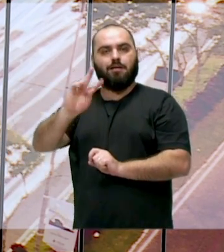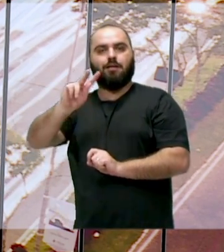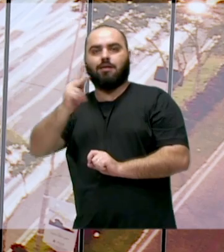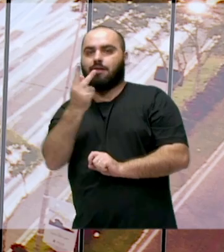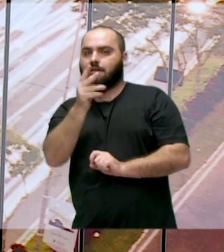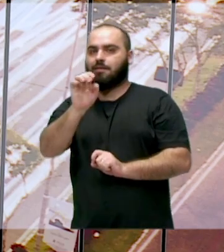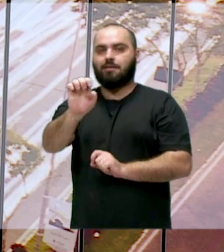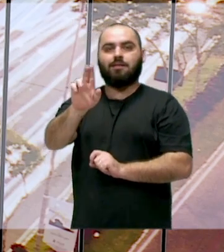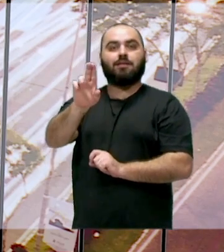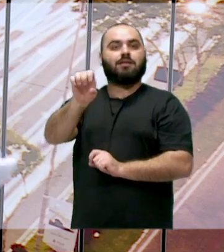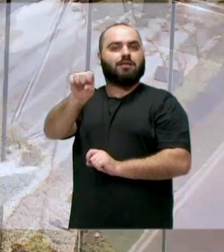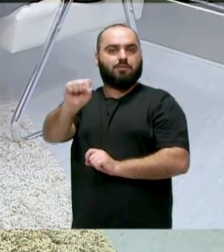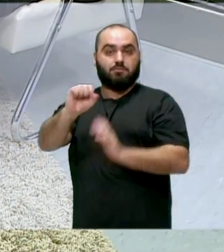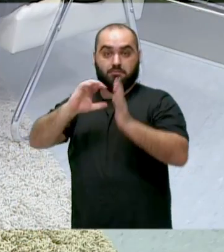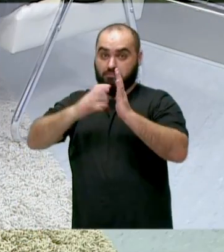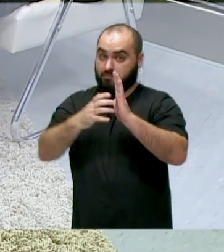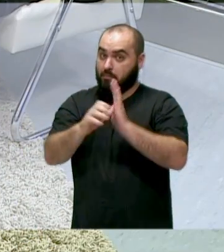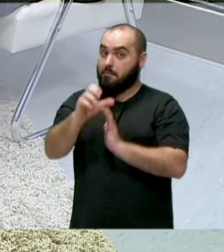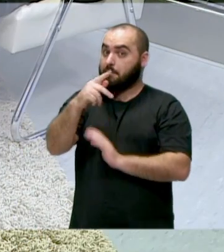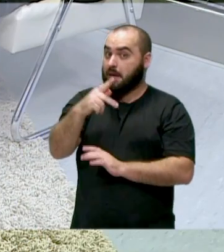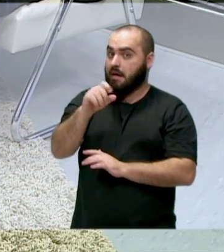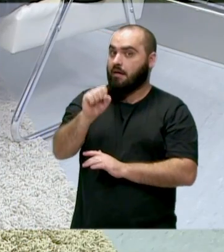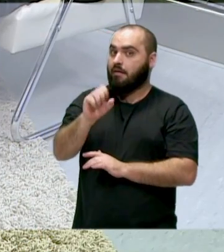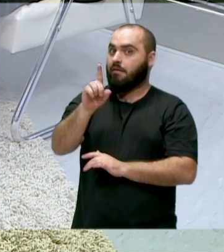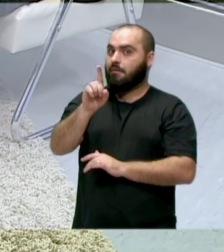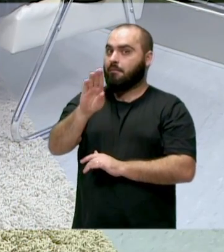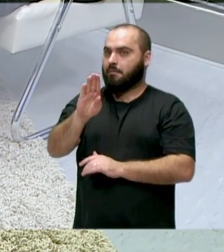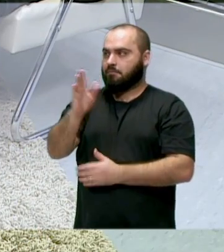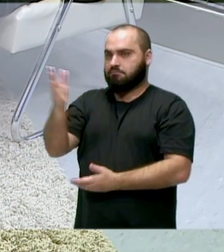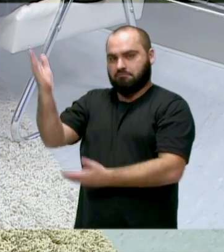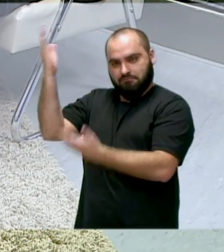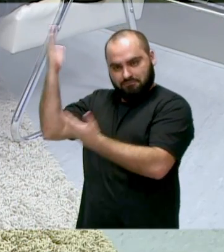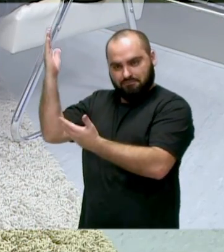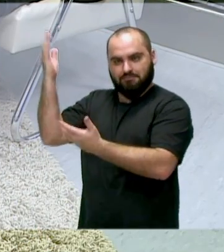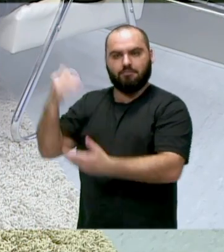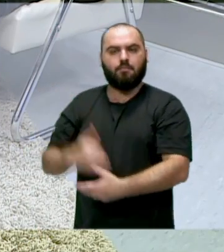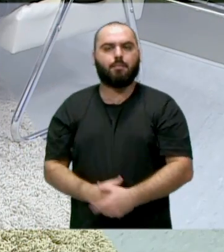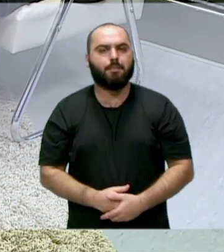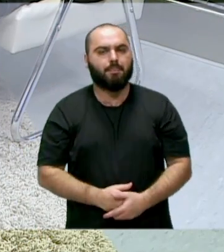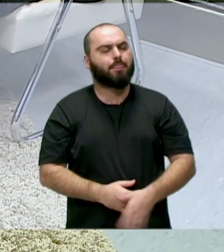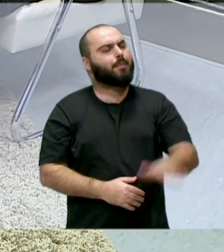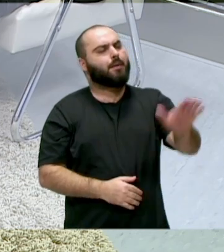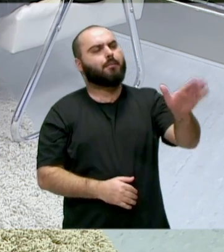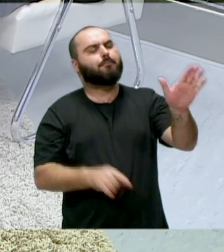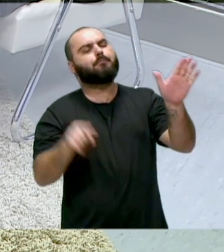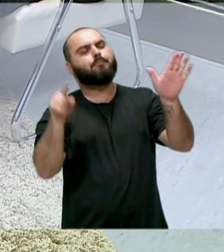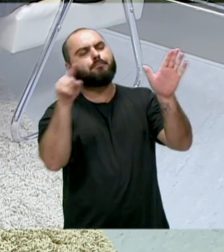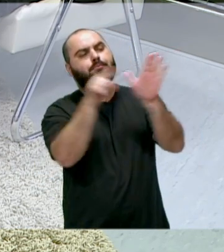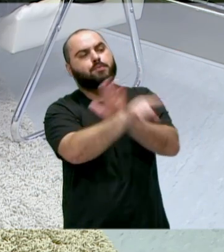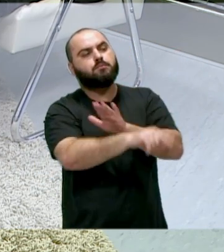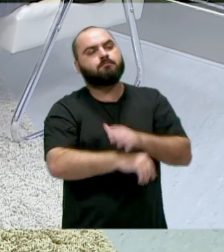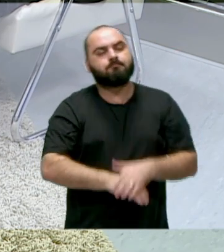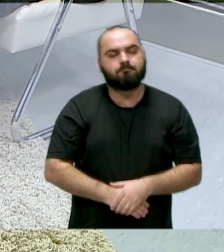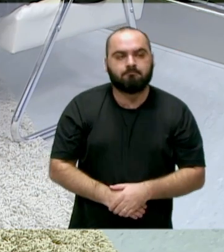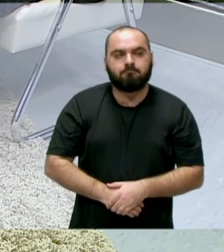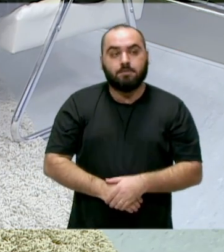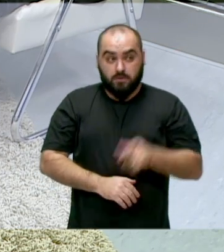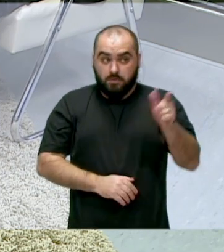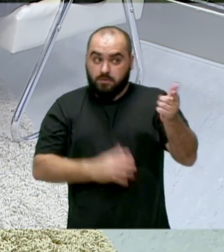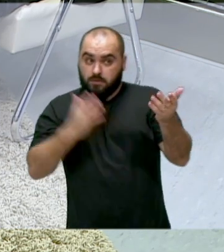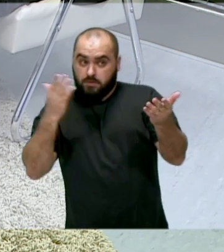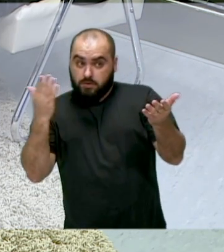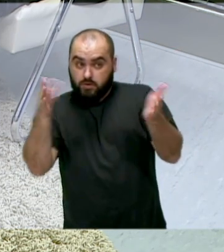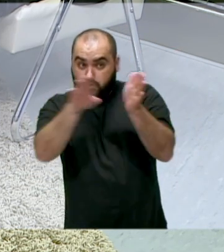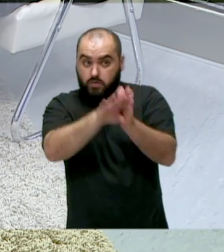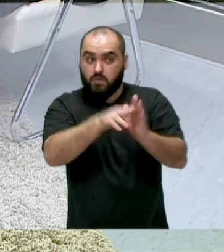PSDB. Bom, vereador, o senhor entrando na Câmara de Vereadores, quais pautas, quais ideias suas,